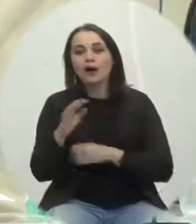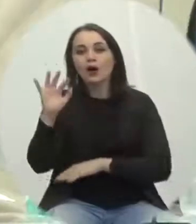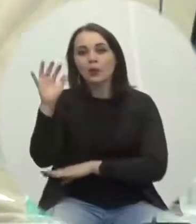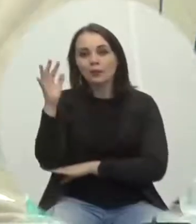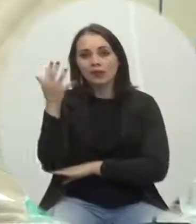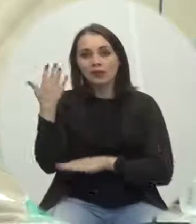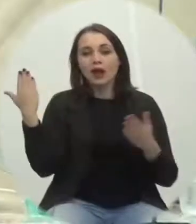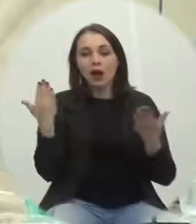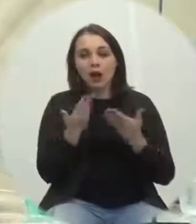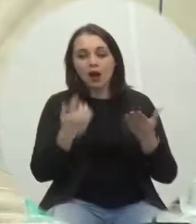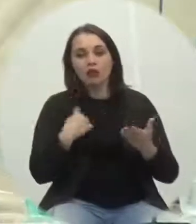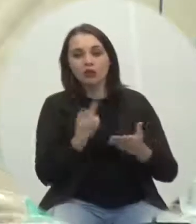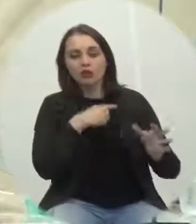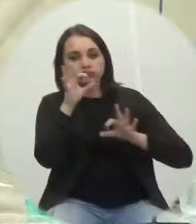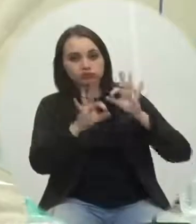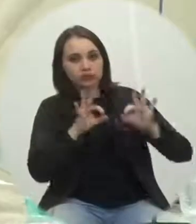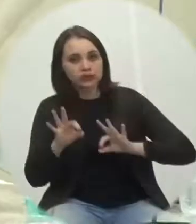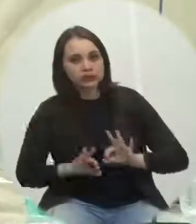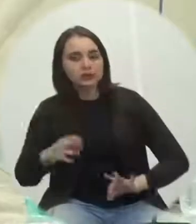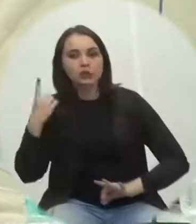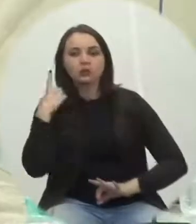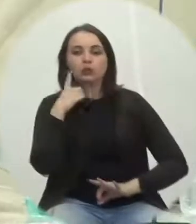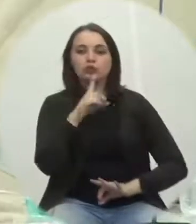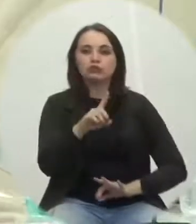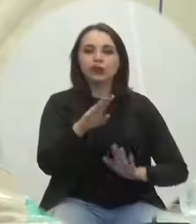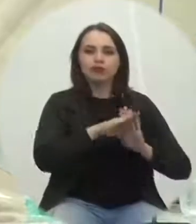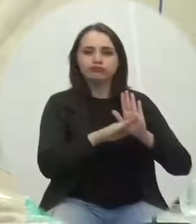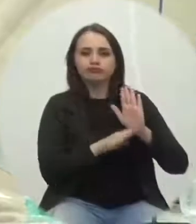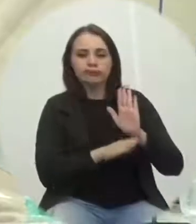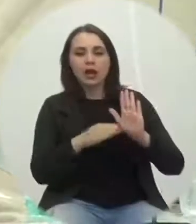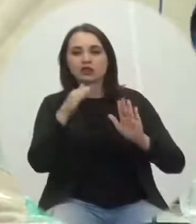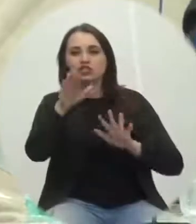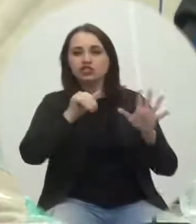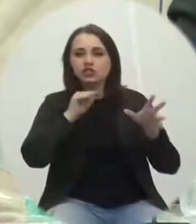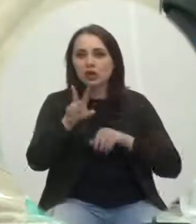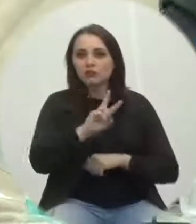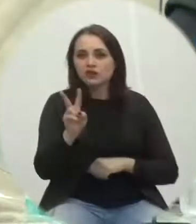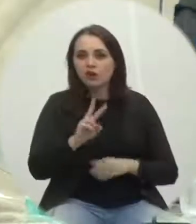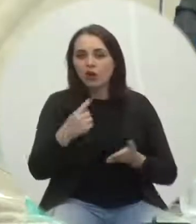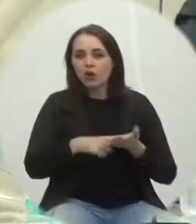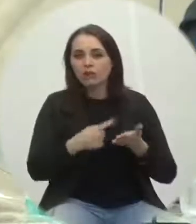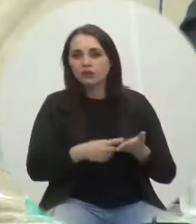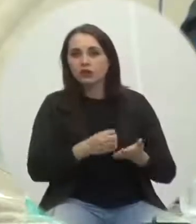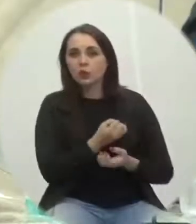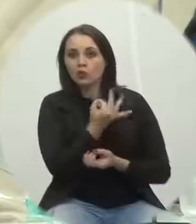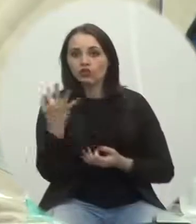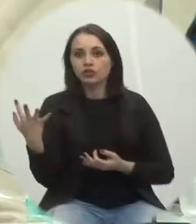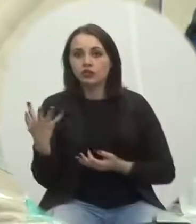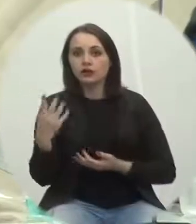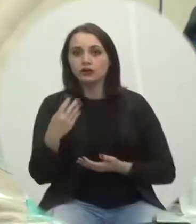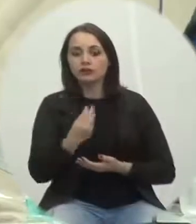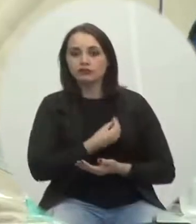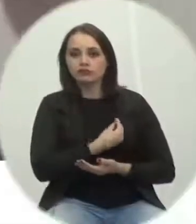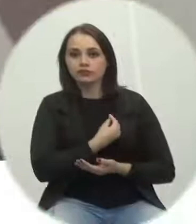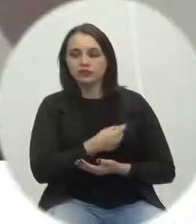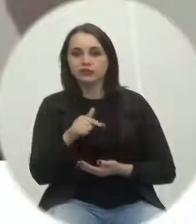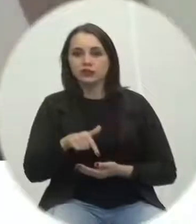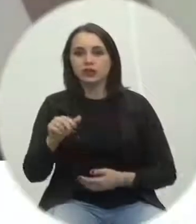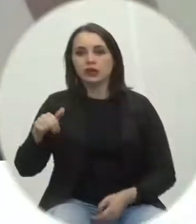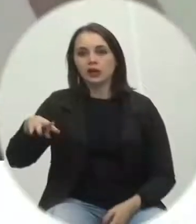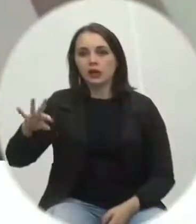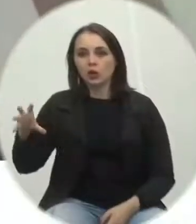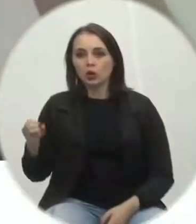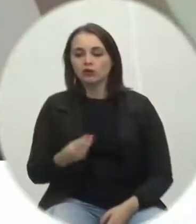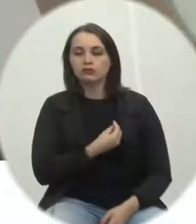para a ordem do dia solicito aos senhores vereadores a confirmação do coro vereador Antônio Manuel presente presente